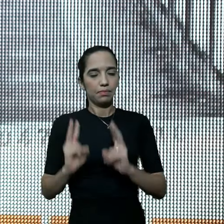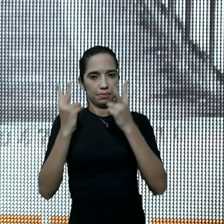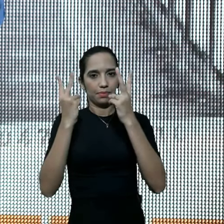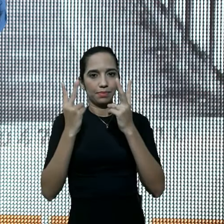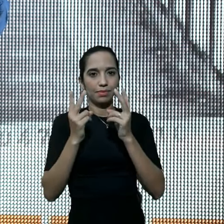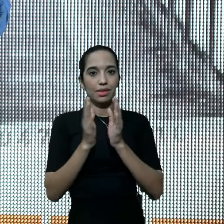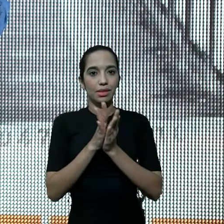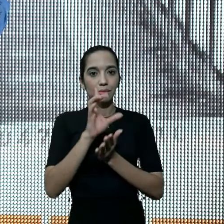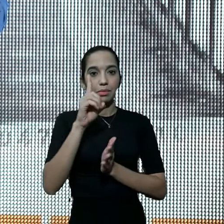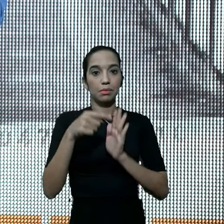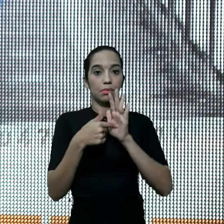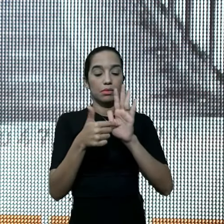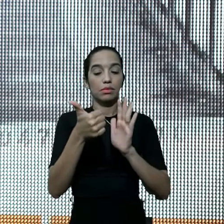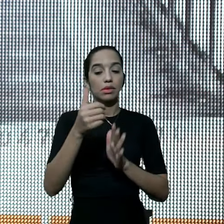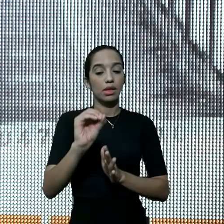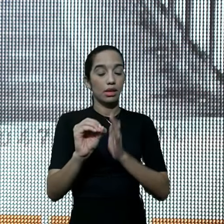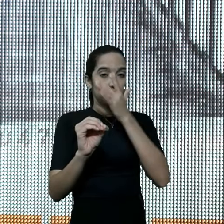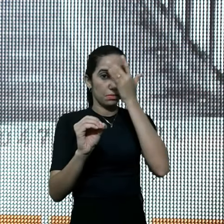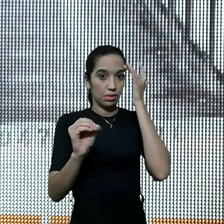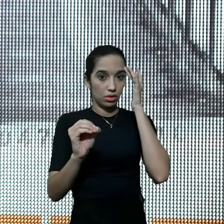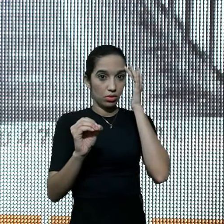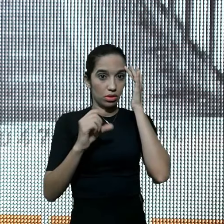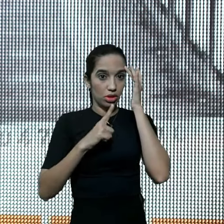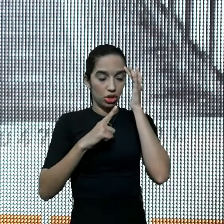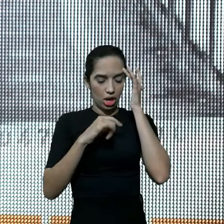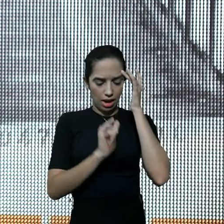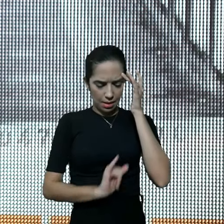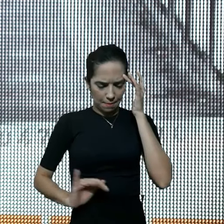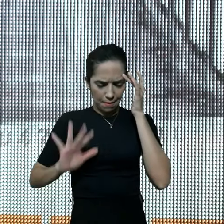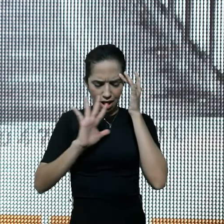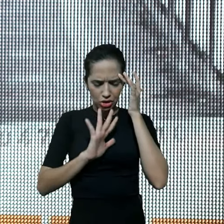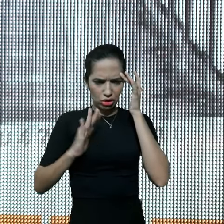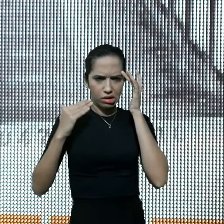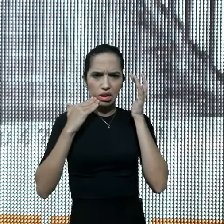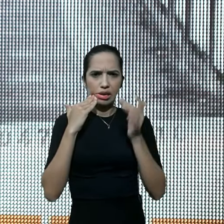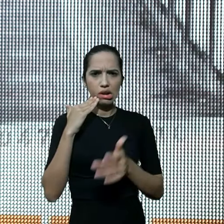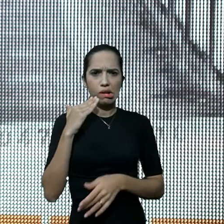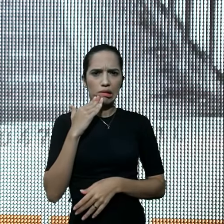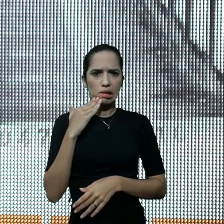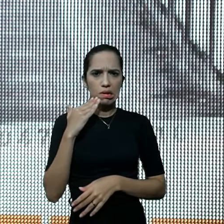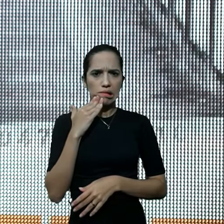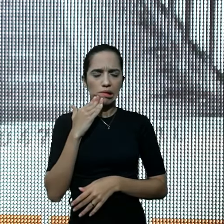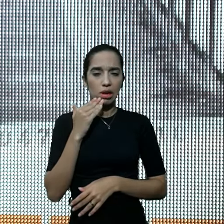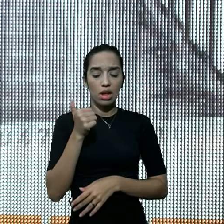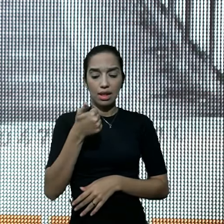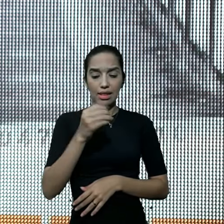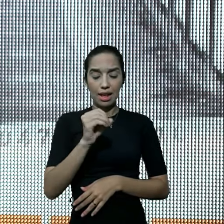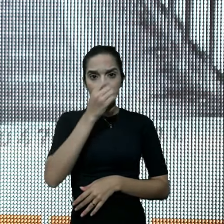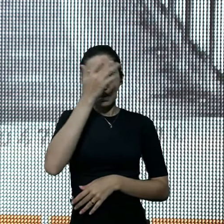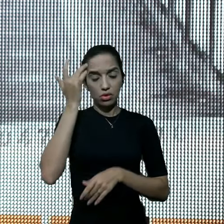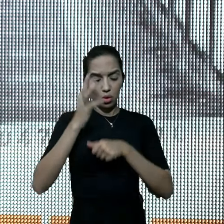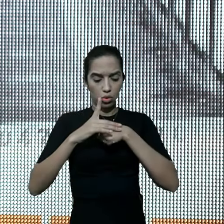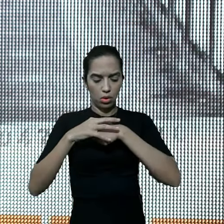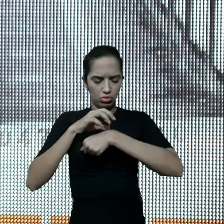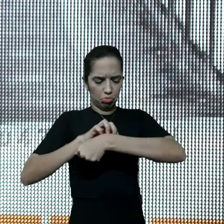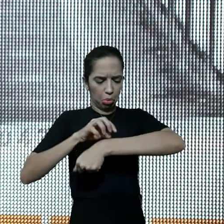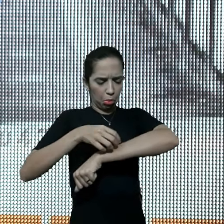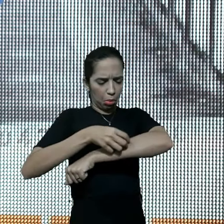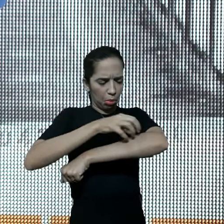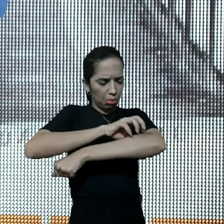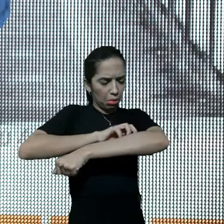Bíblia fala de dez pessoas, que tinham a sua auto-imagem distorcida, desses dez leprosos, que estavam ali,